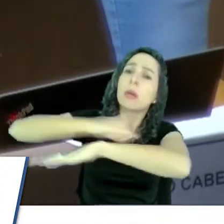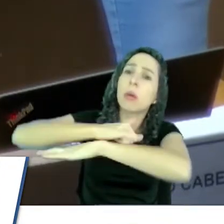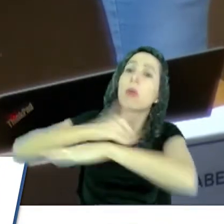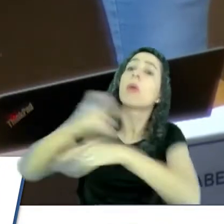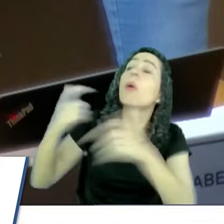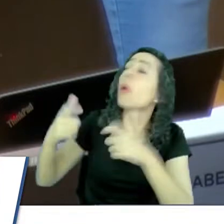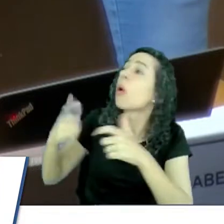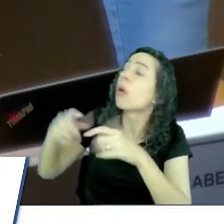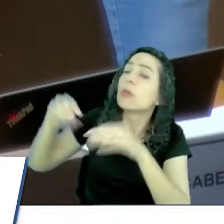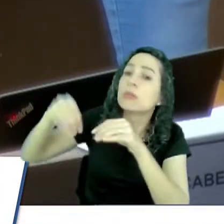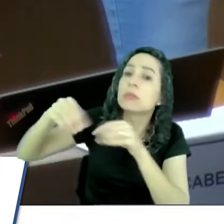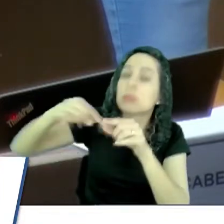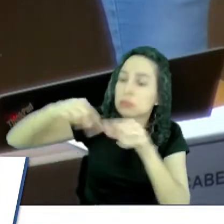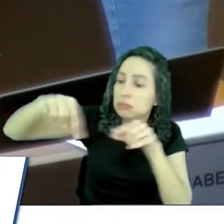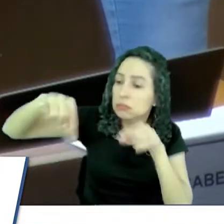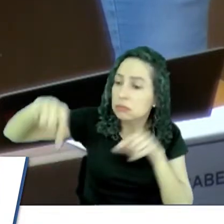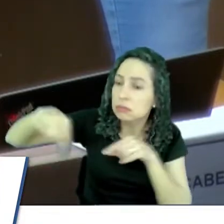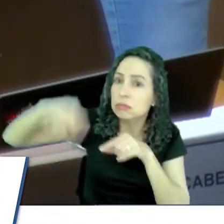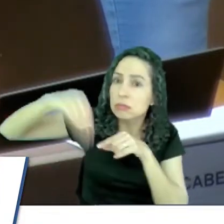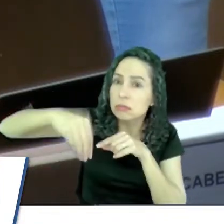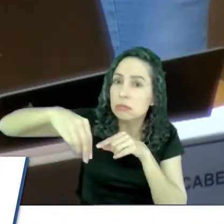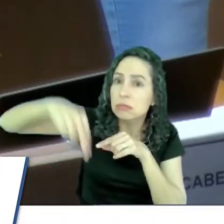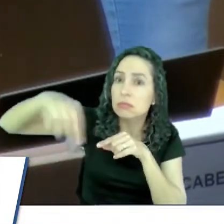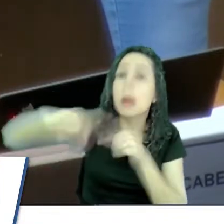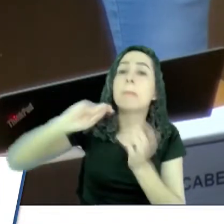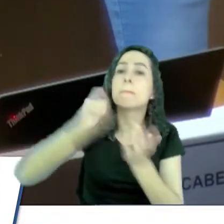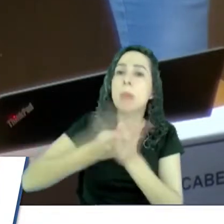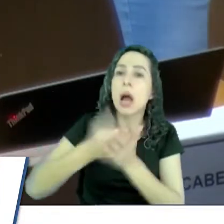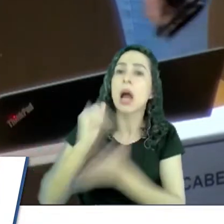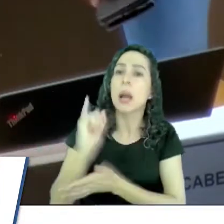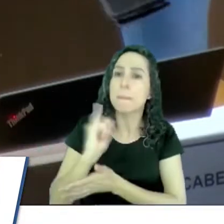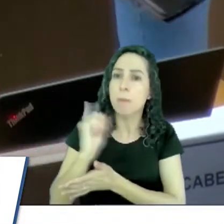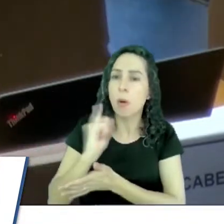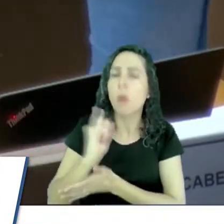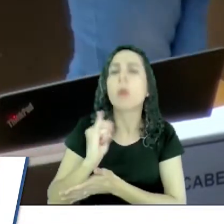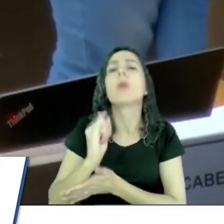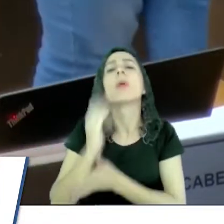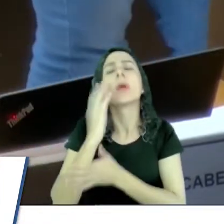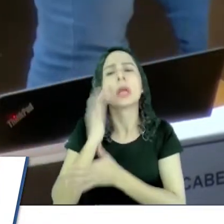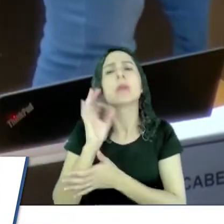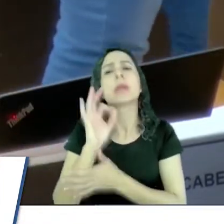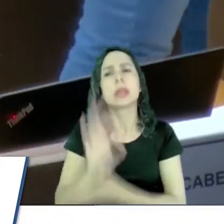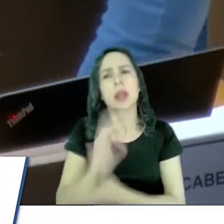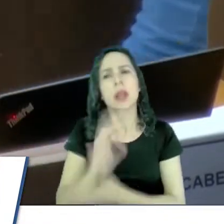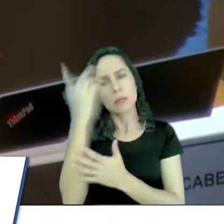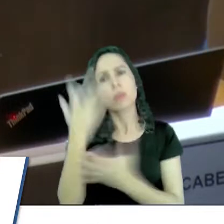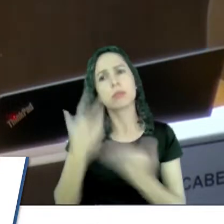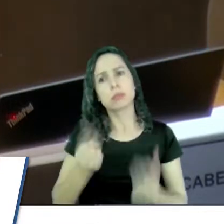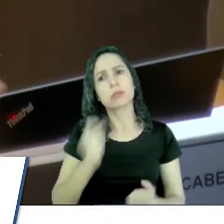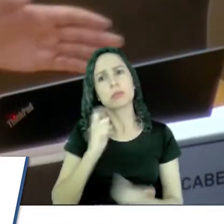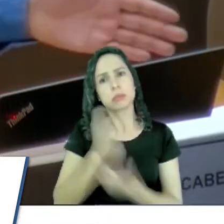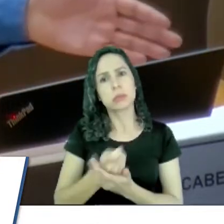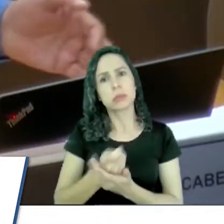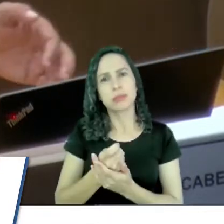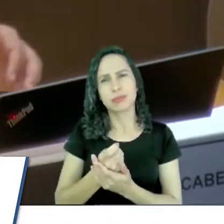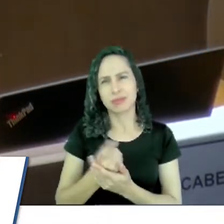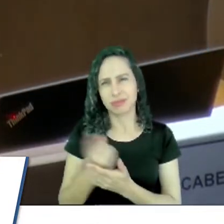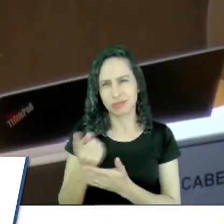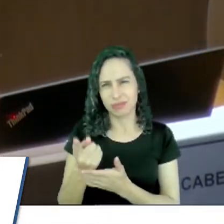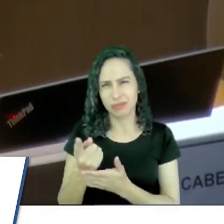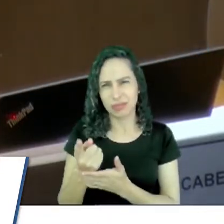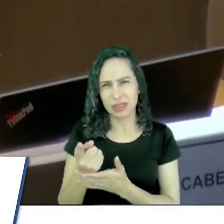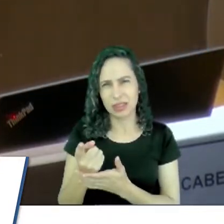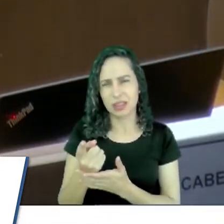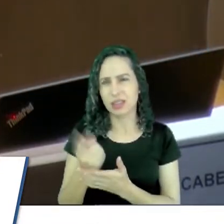as demarcações, vai pagar os impostos, que eu tenho certeza que ninguém nega de pagar, mas esse negócio de ficar dando, né,